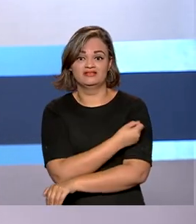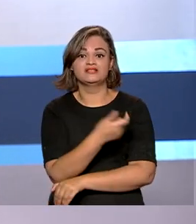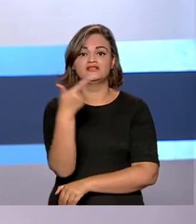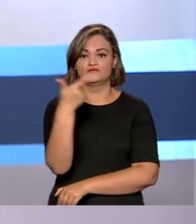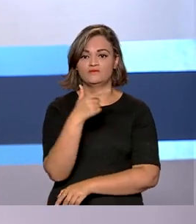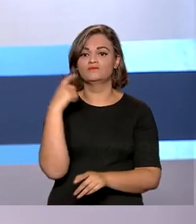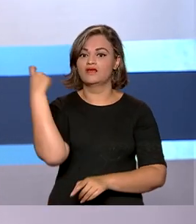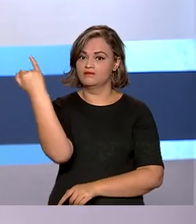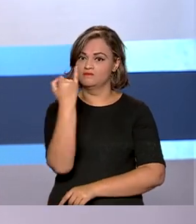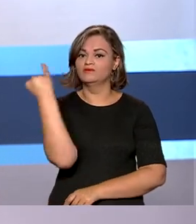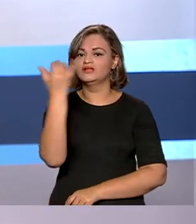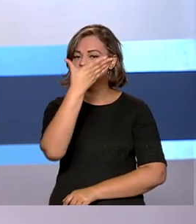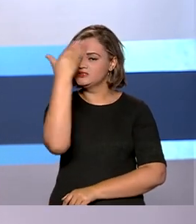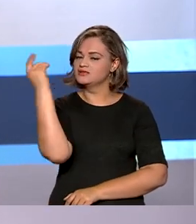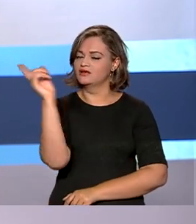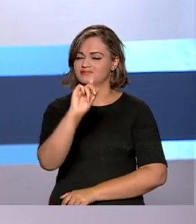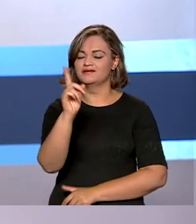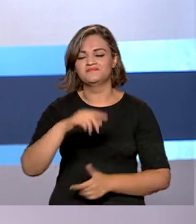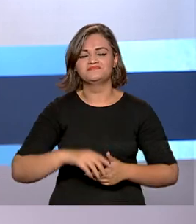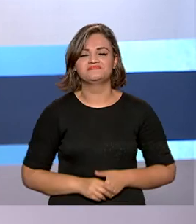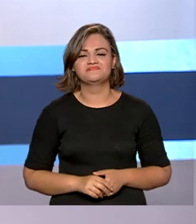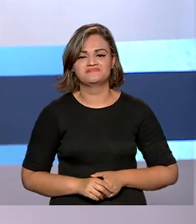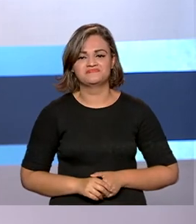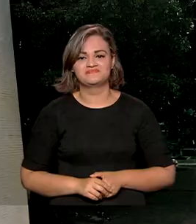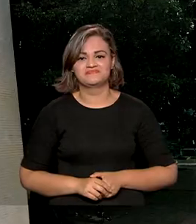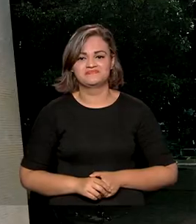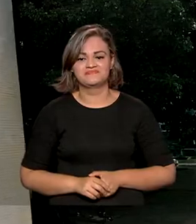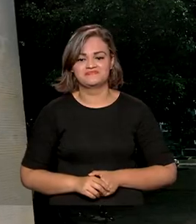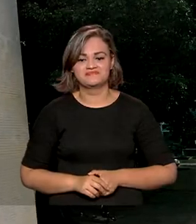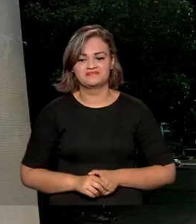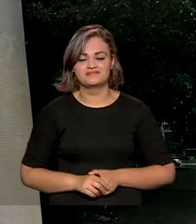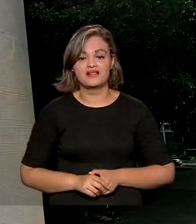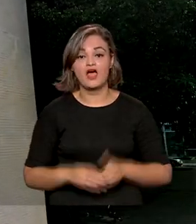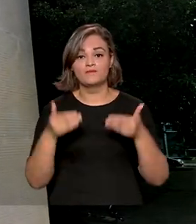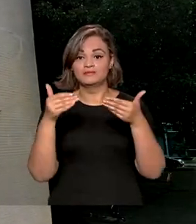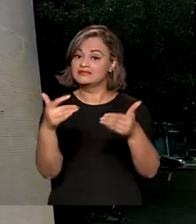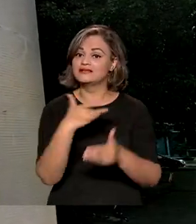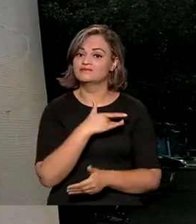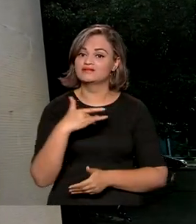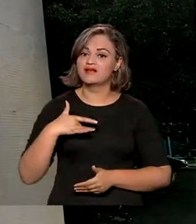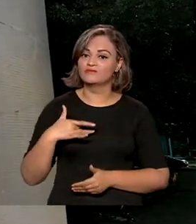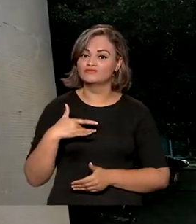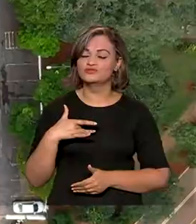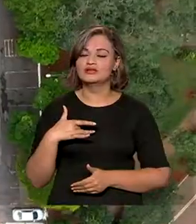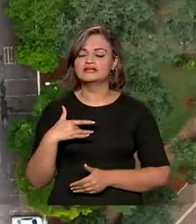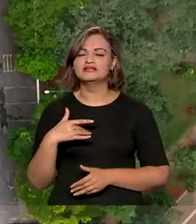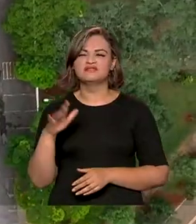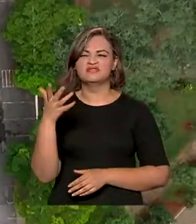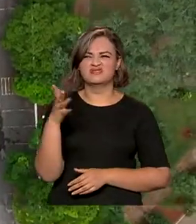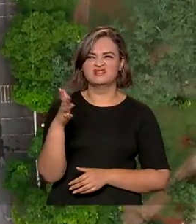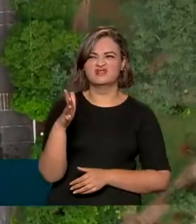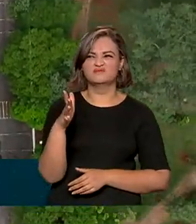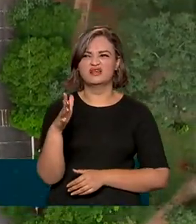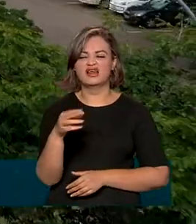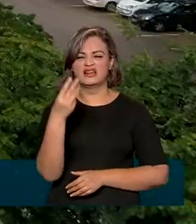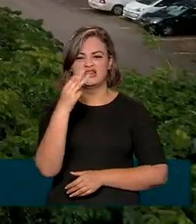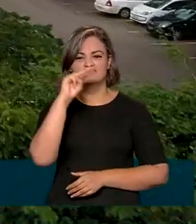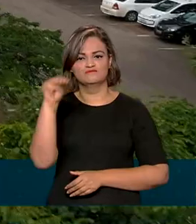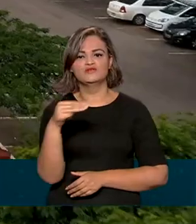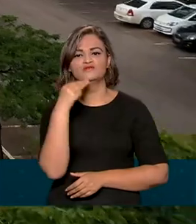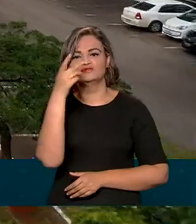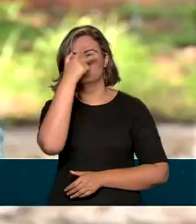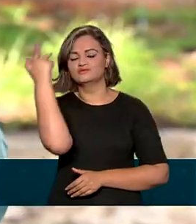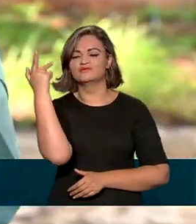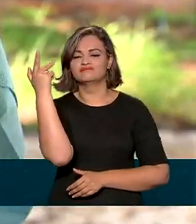importância da segunda dose contra a Covid-19. O Ministério da Saúde estima que mais de 3 milhões